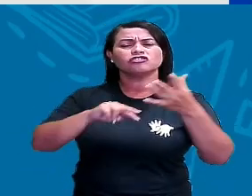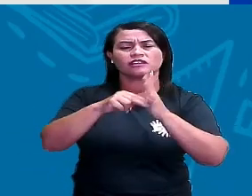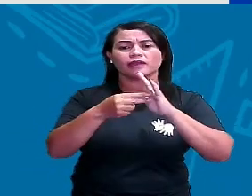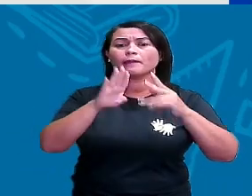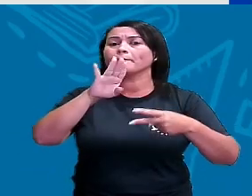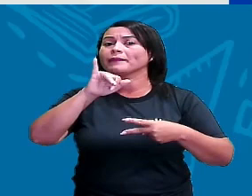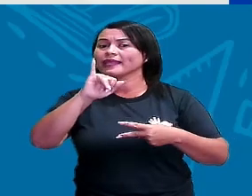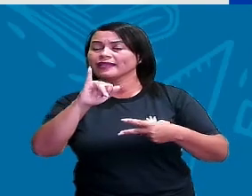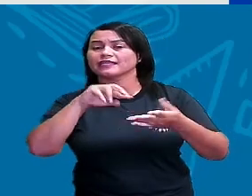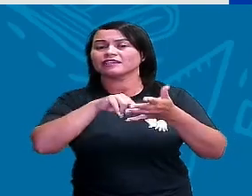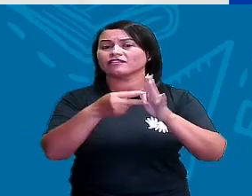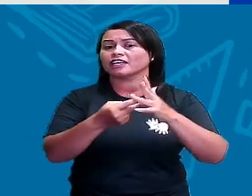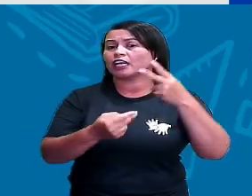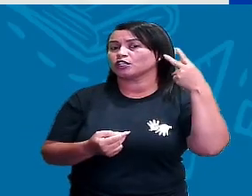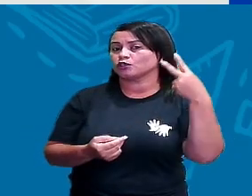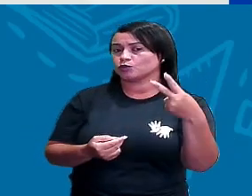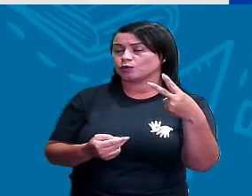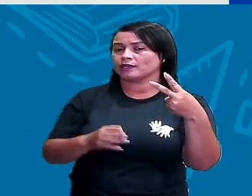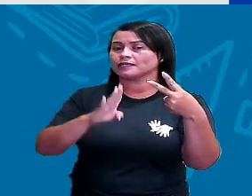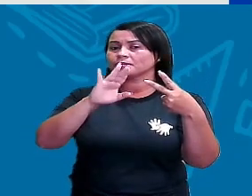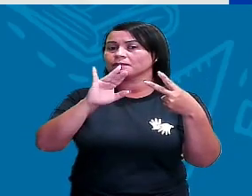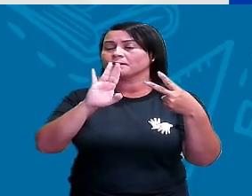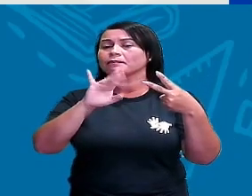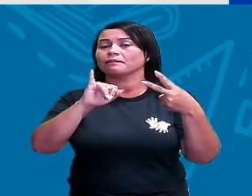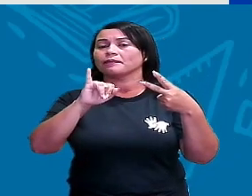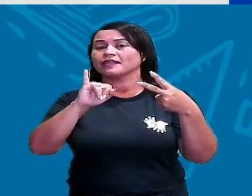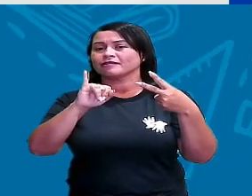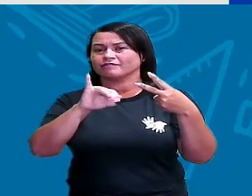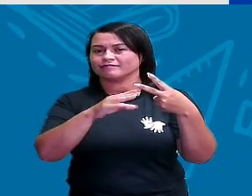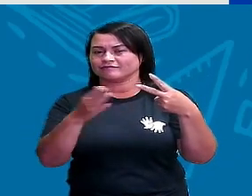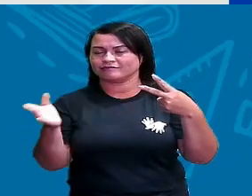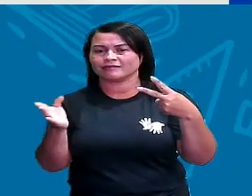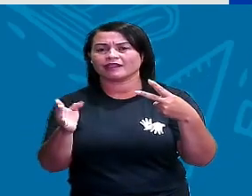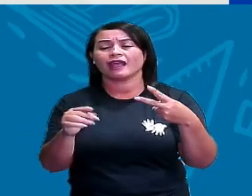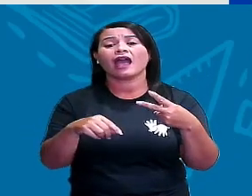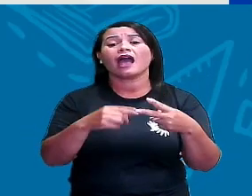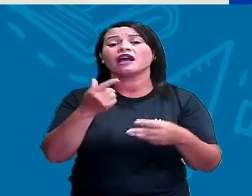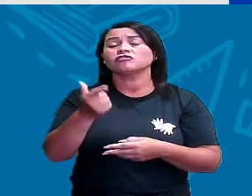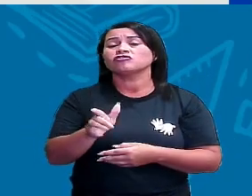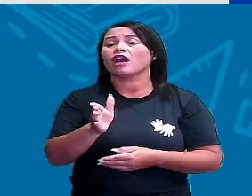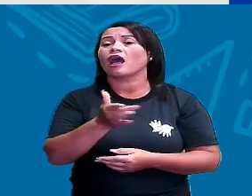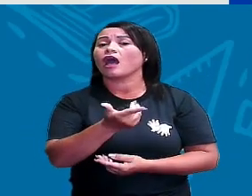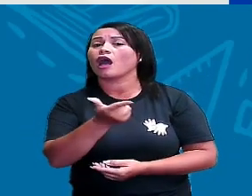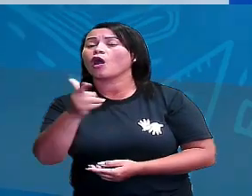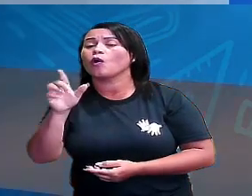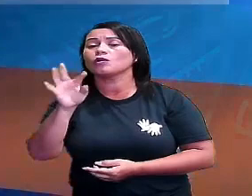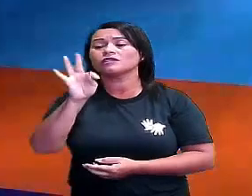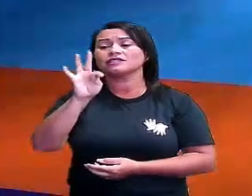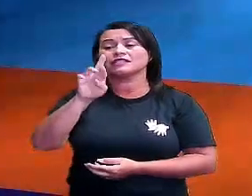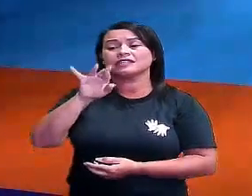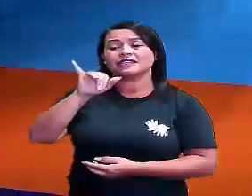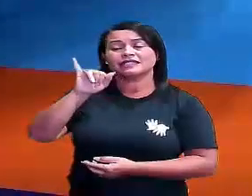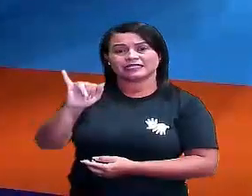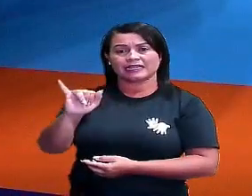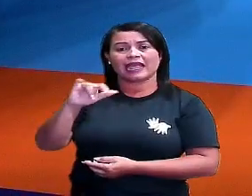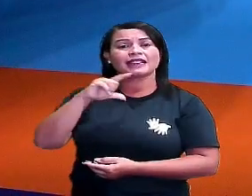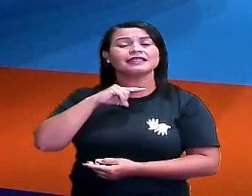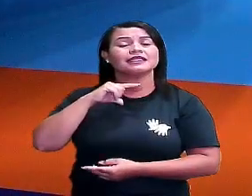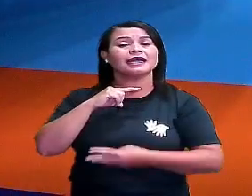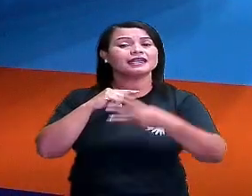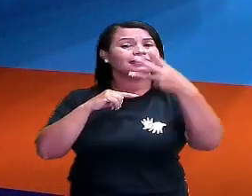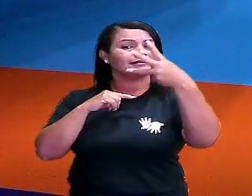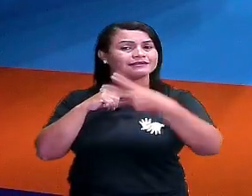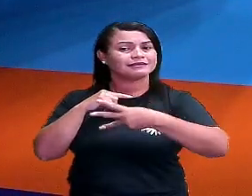bi, vem de duas. Bidimensional, duas dimensões. A figura tridimensional, ela tem